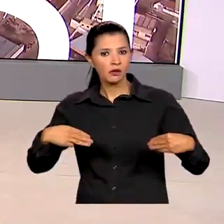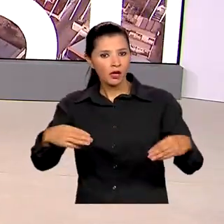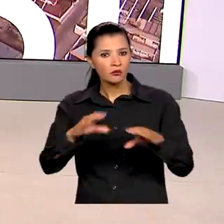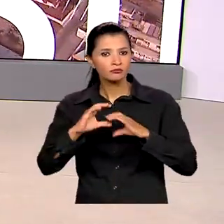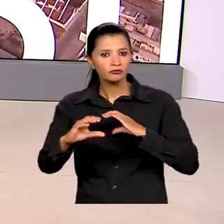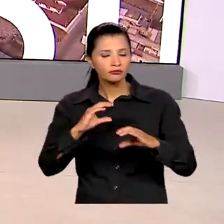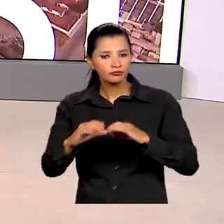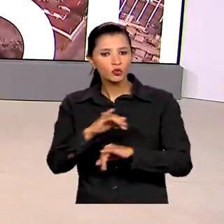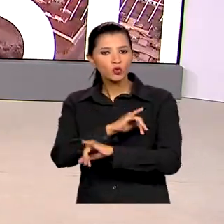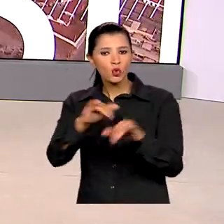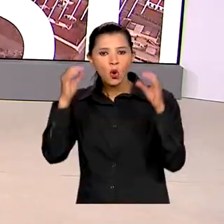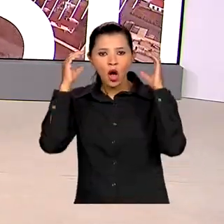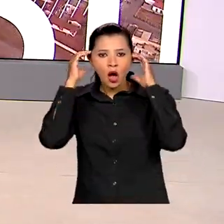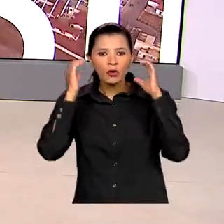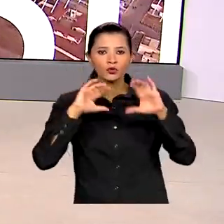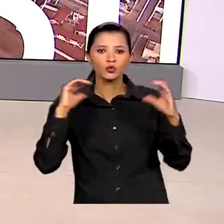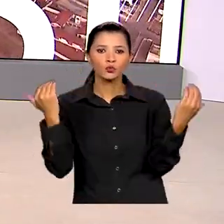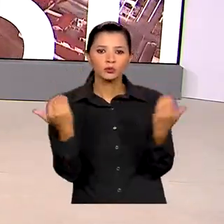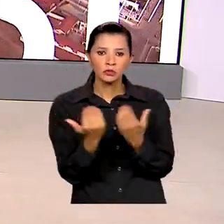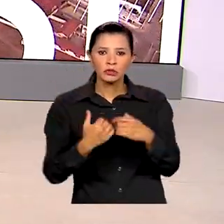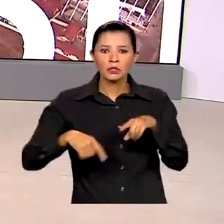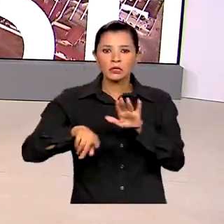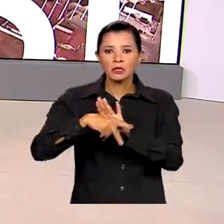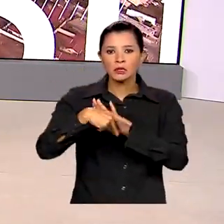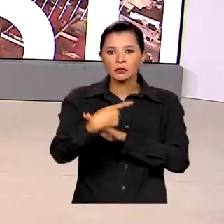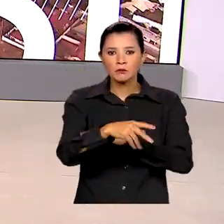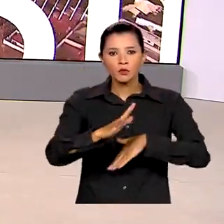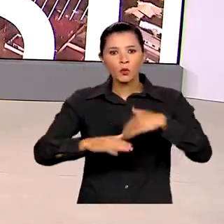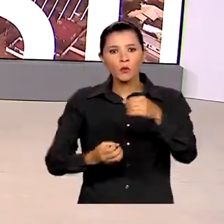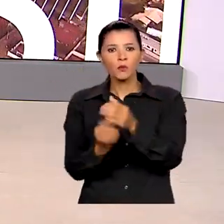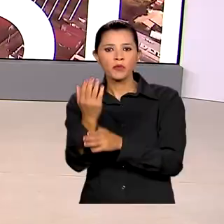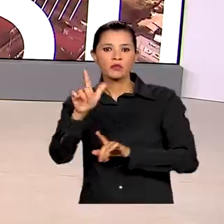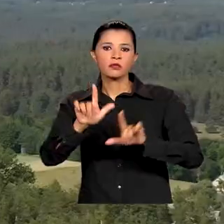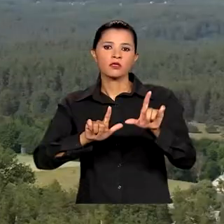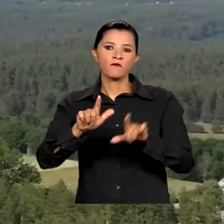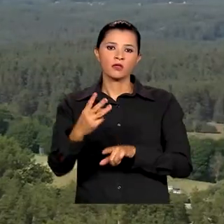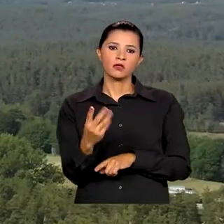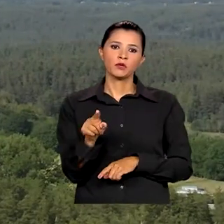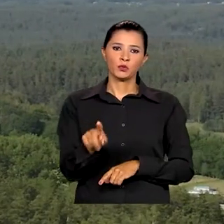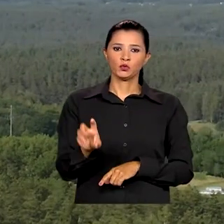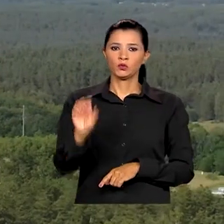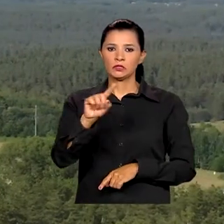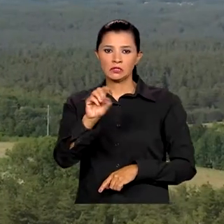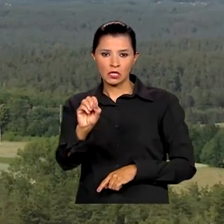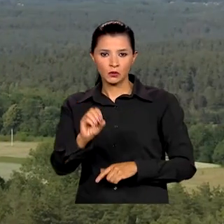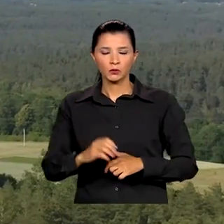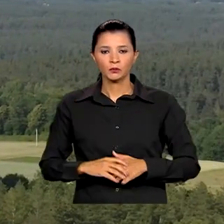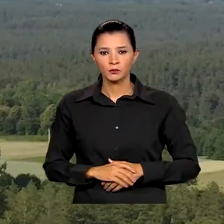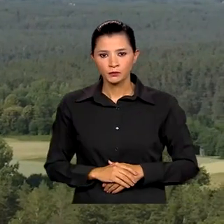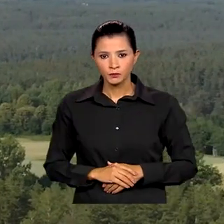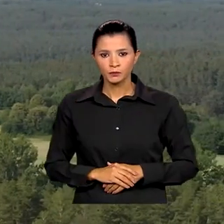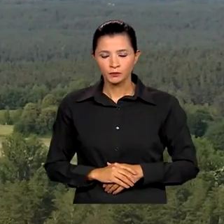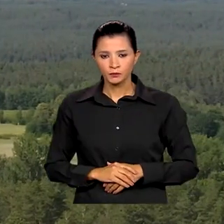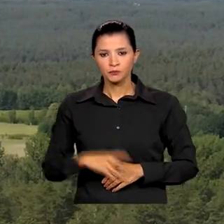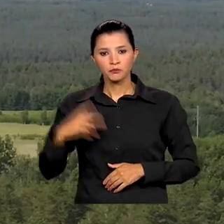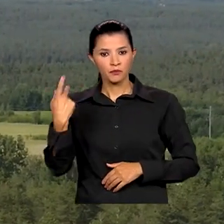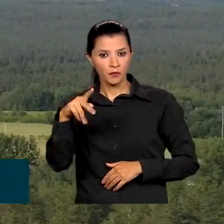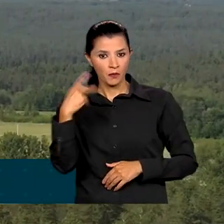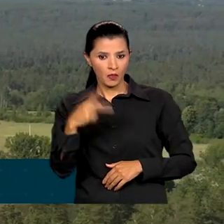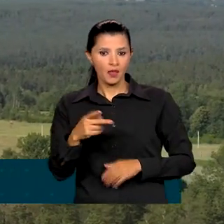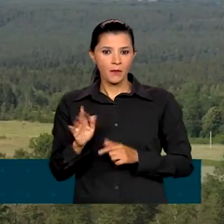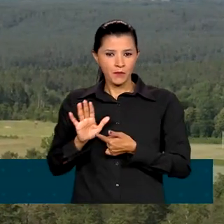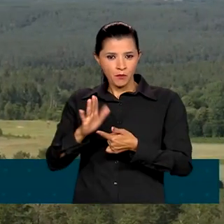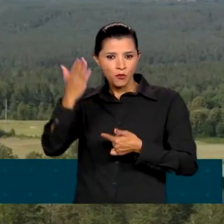rádios comunitárias e o desenvolvimento do projeto TV 3.0. Como parte da prestação de contas